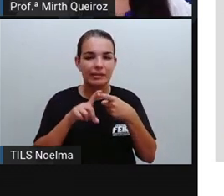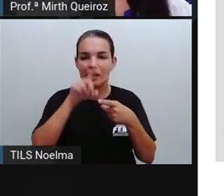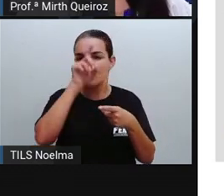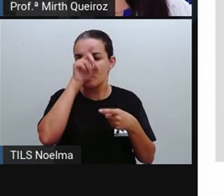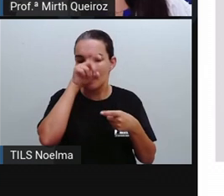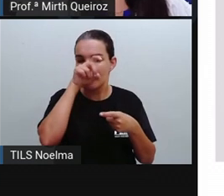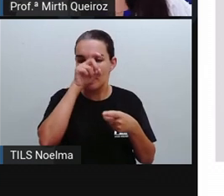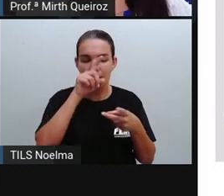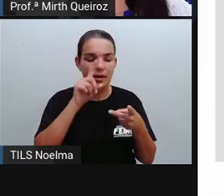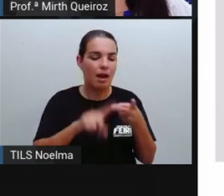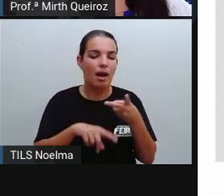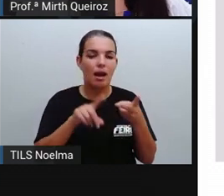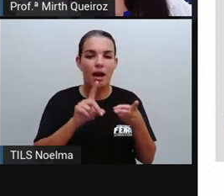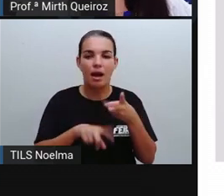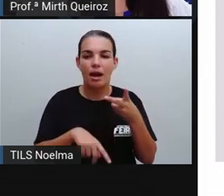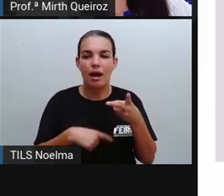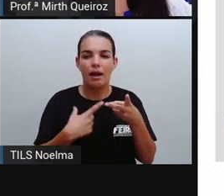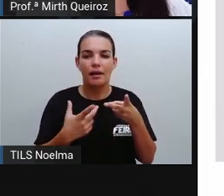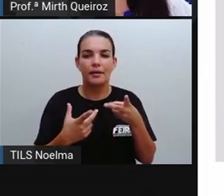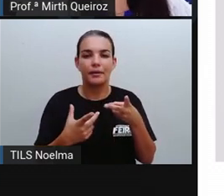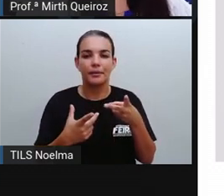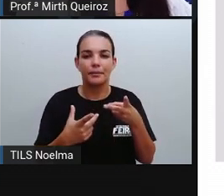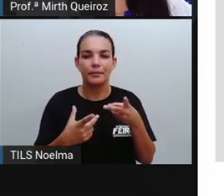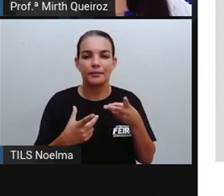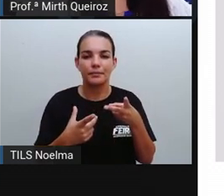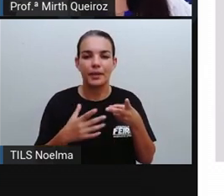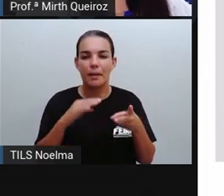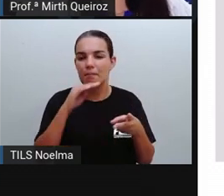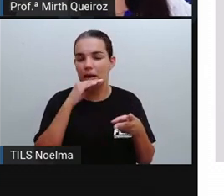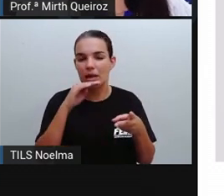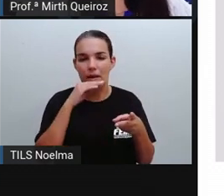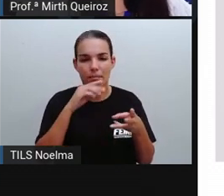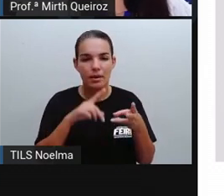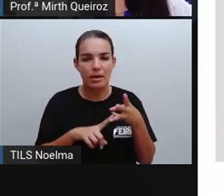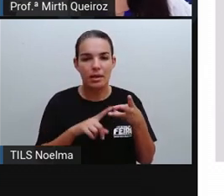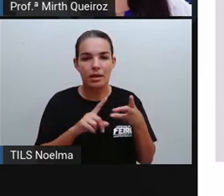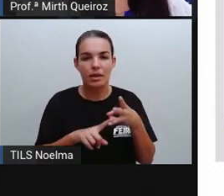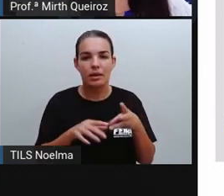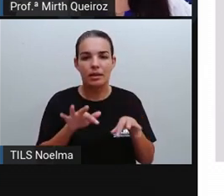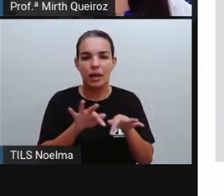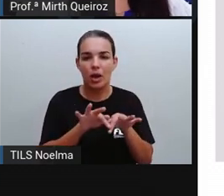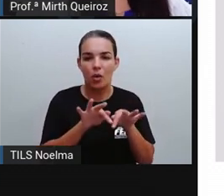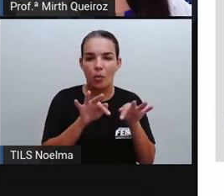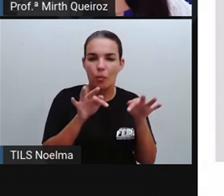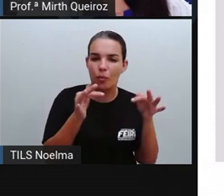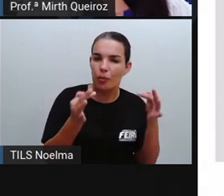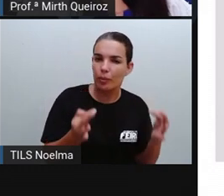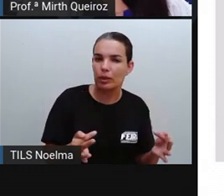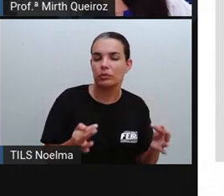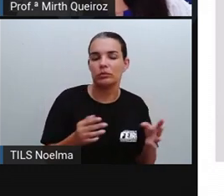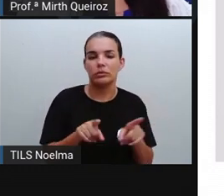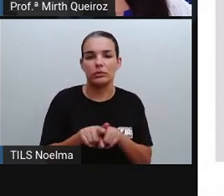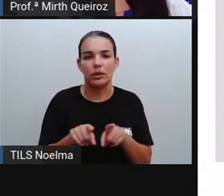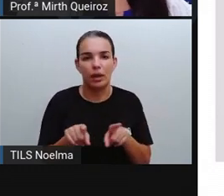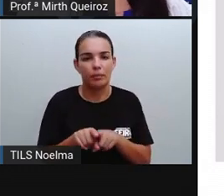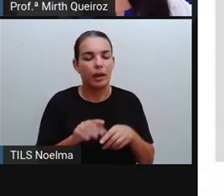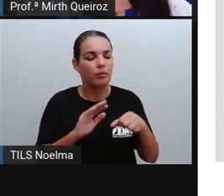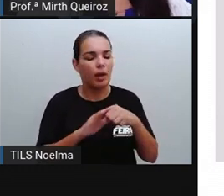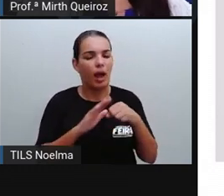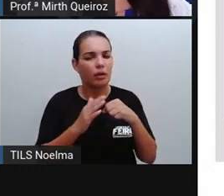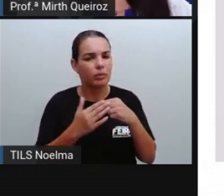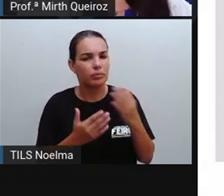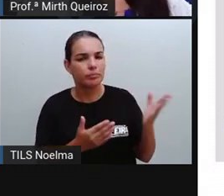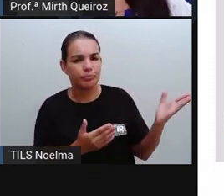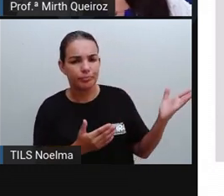Serraria Brasil, Jorge Américo, Mangabeira, Santa Mônica 1, Santa Mônica 2 e o Distrito de Humildo, que estão aí